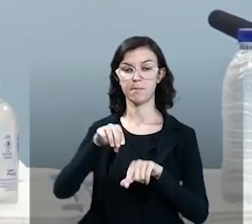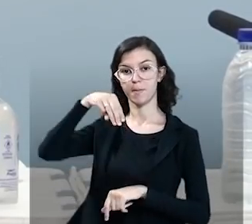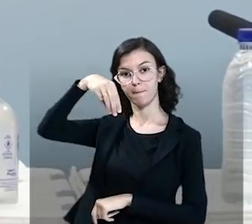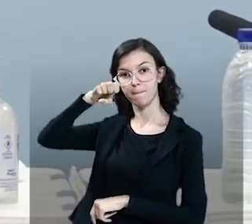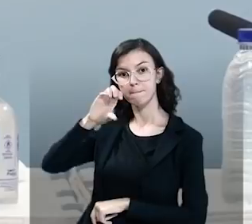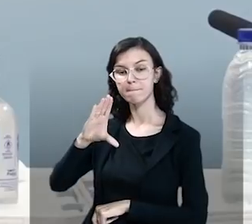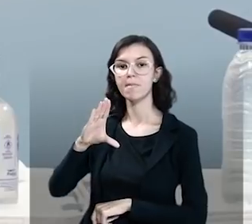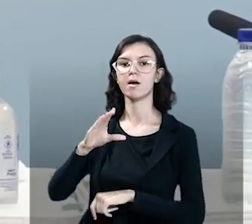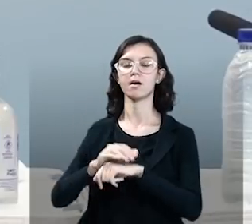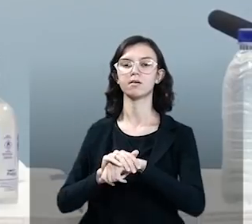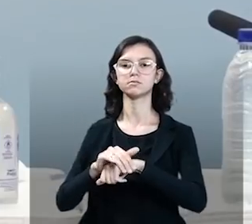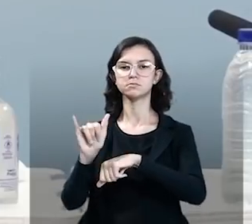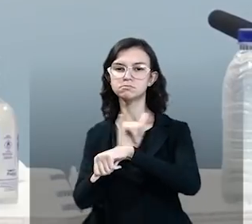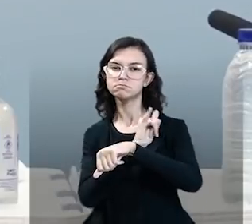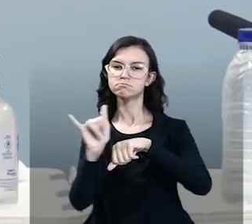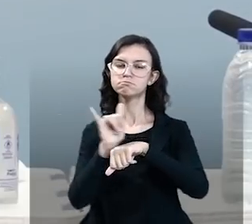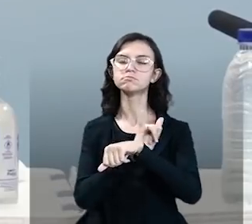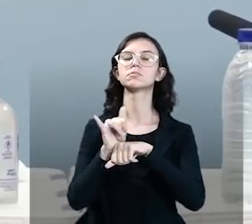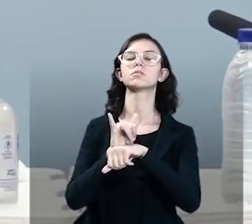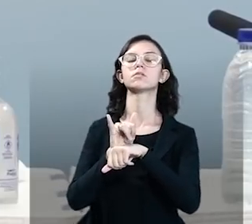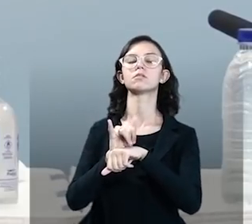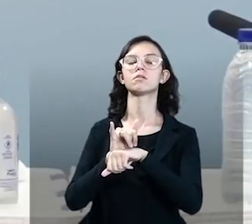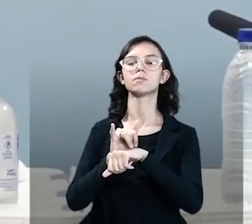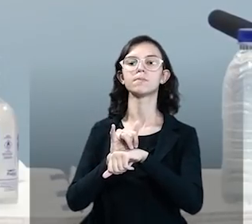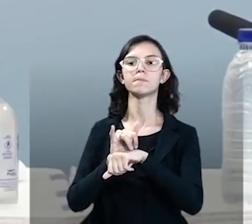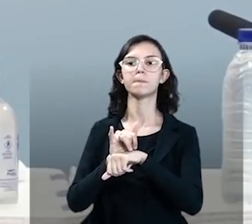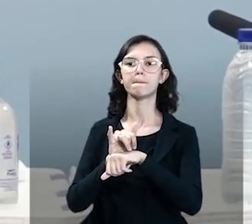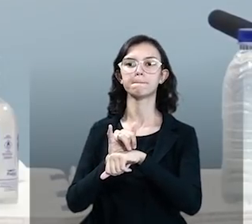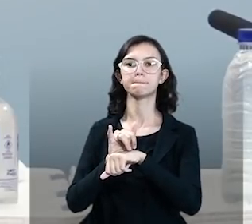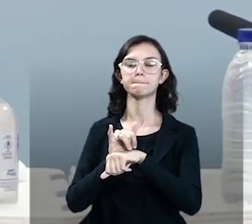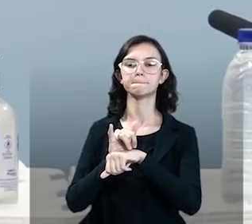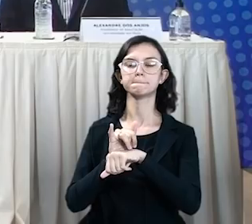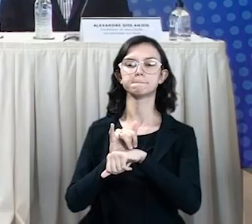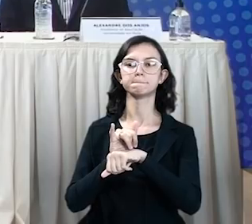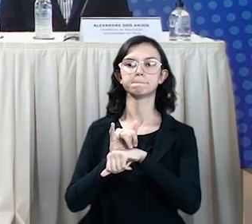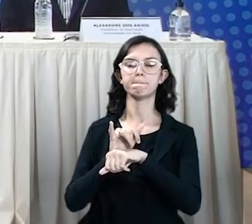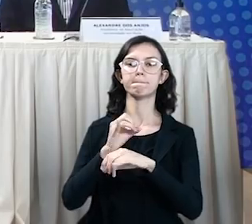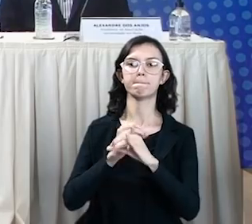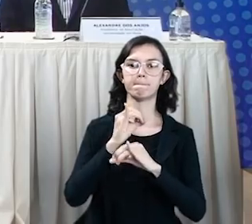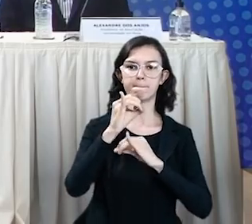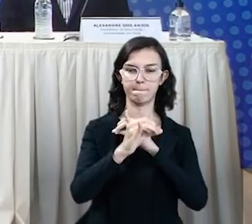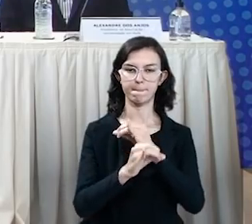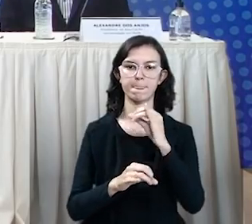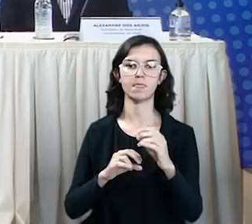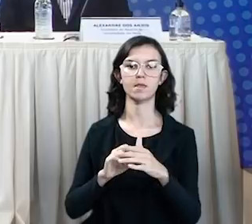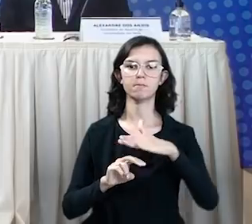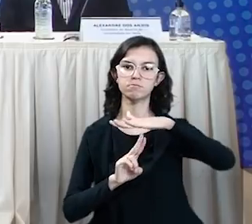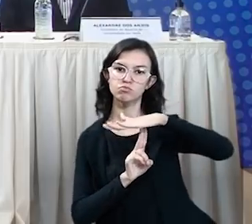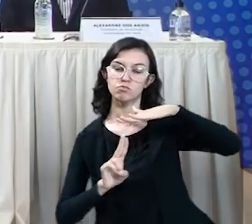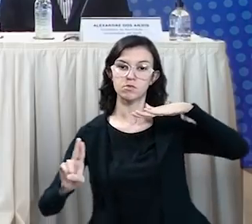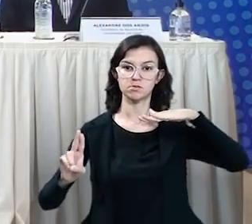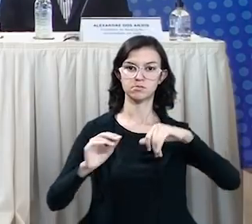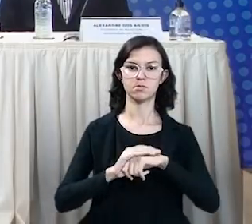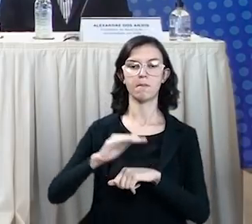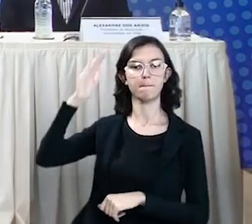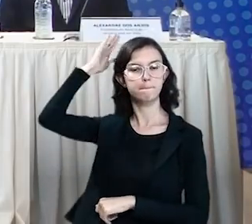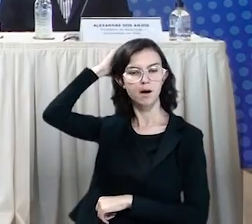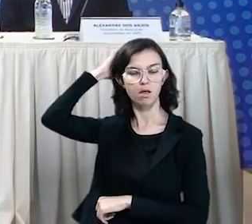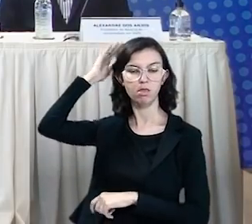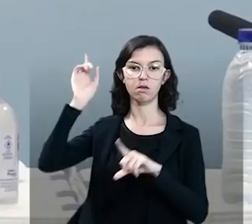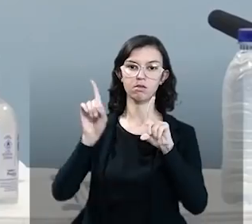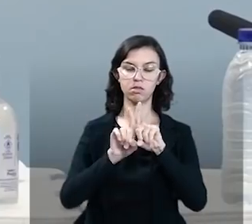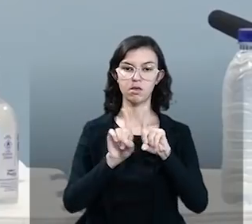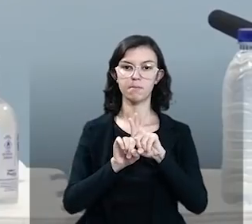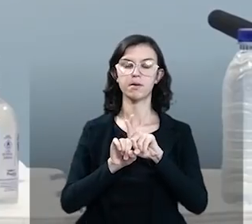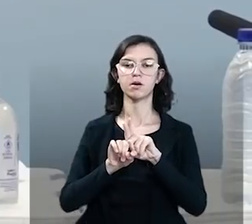de recursos educacionais digitais desenvolvido em conjunto com a Universidade Federal do Paraná e a